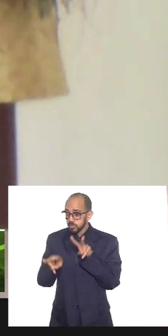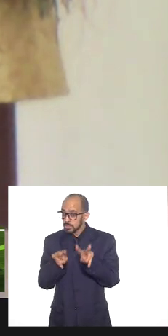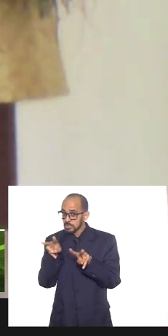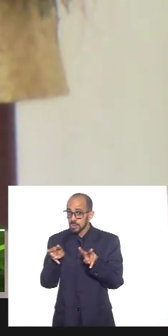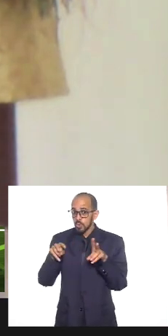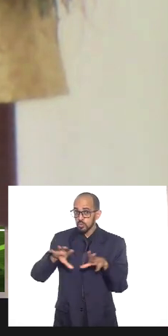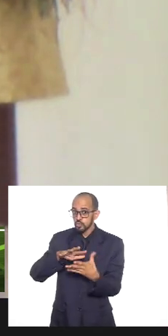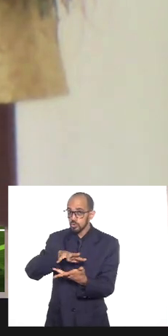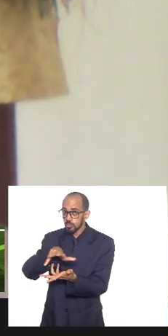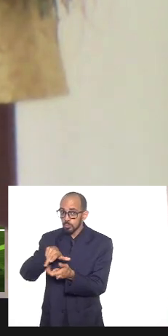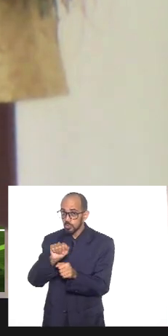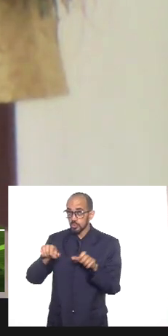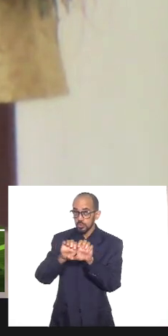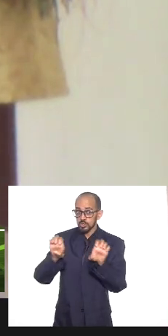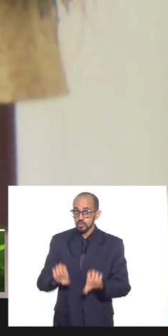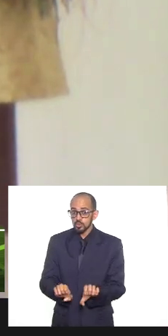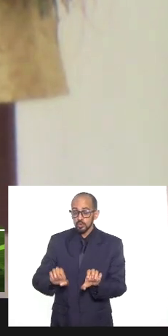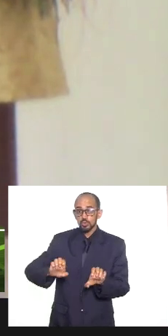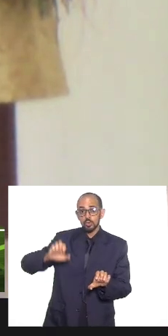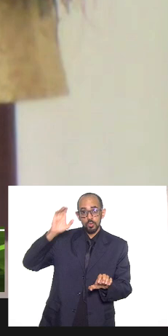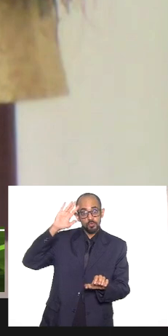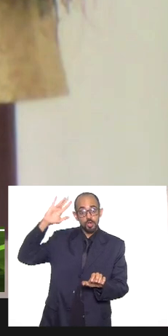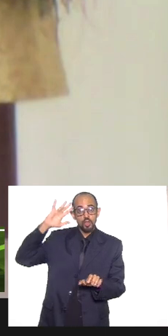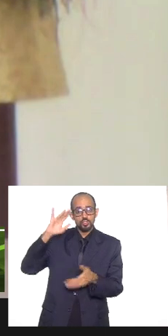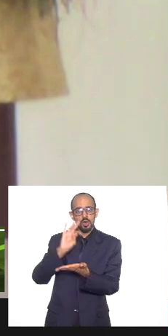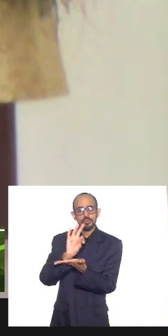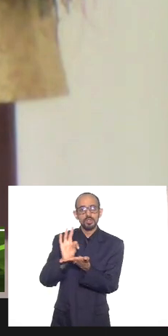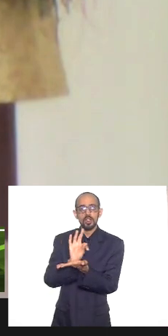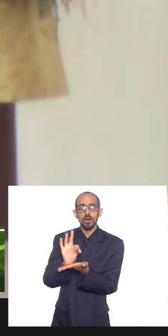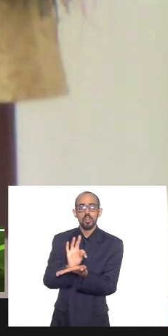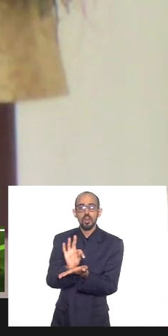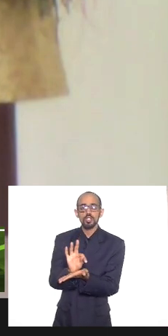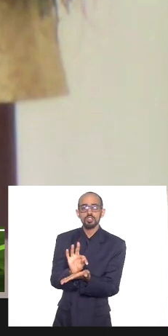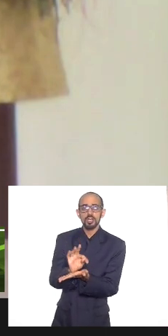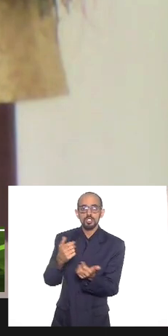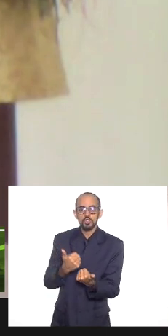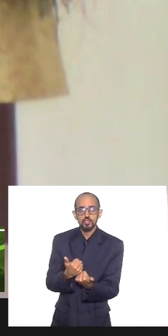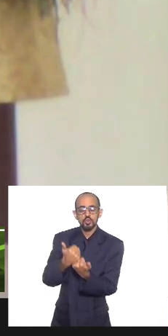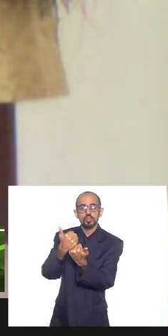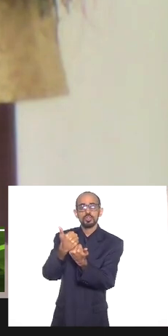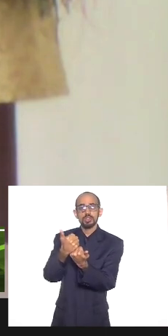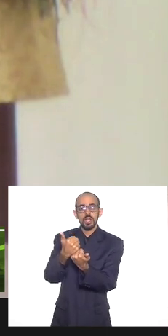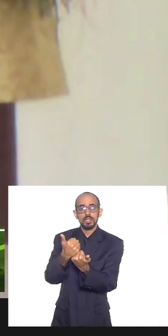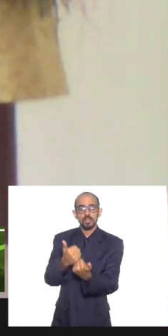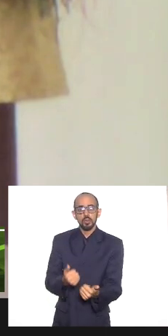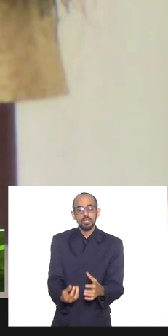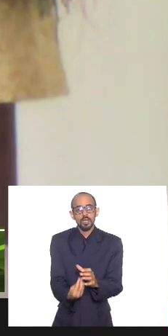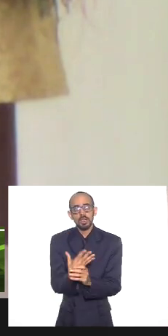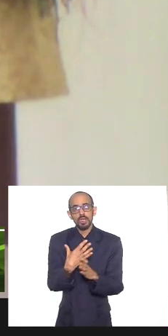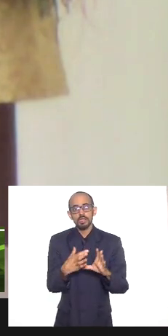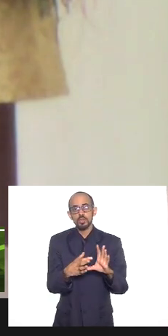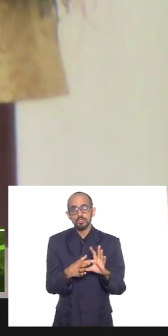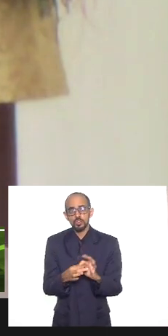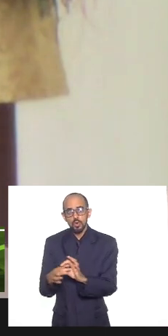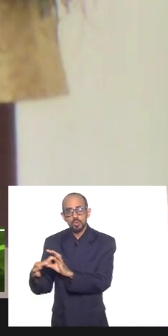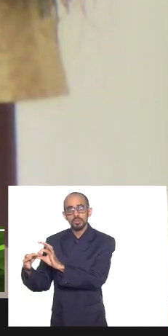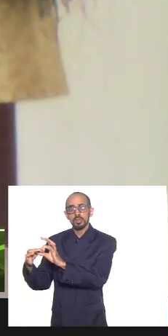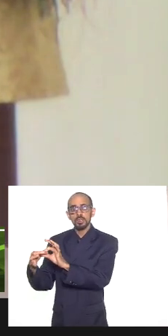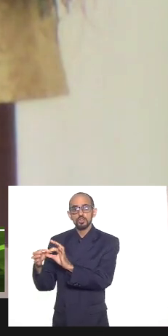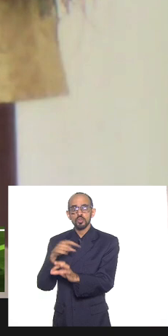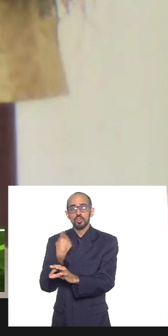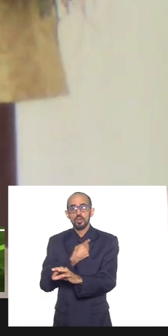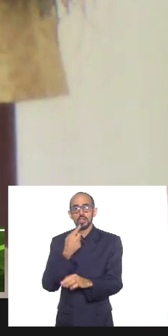estrutura filosófica e teológica sustentam e dimensionam o que a gente chama de